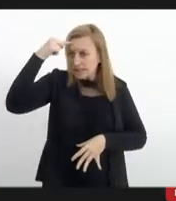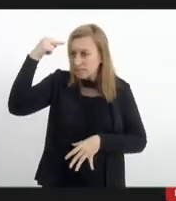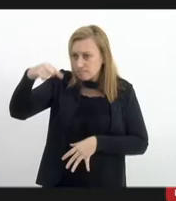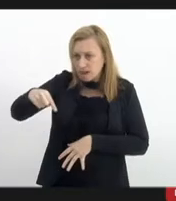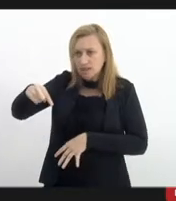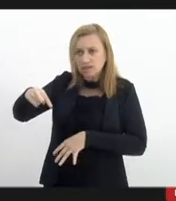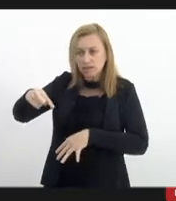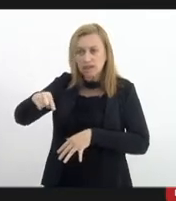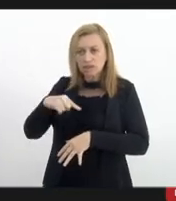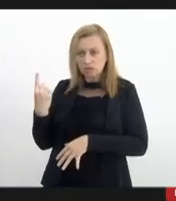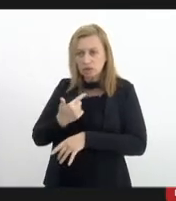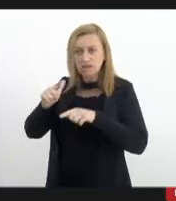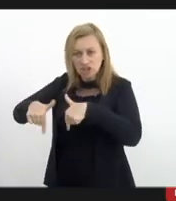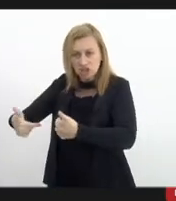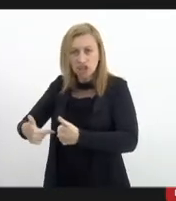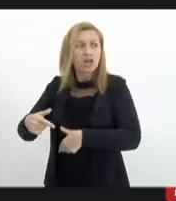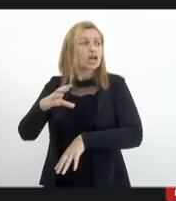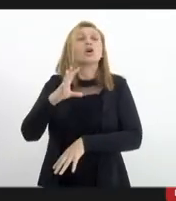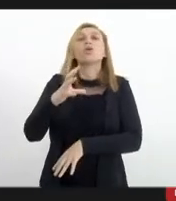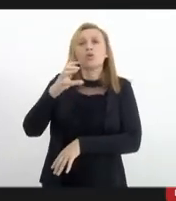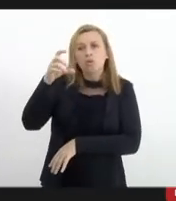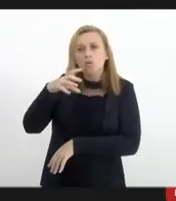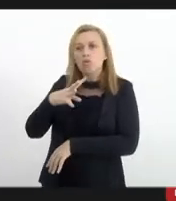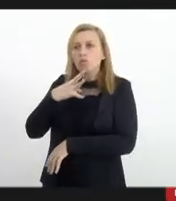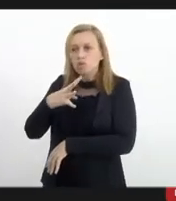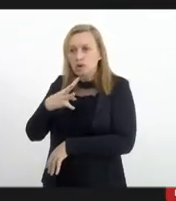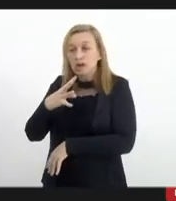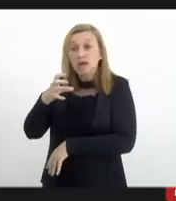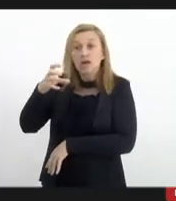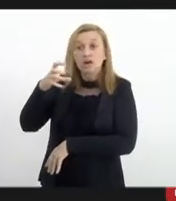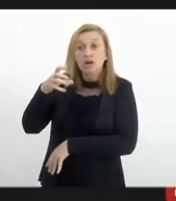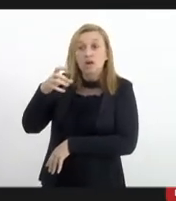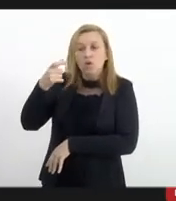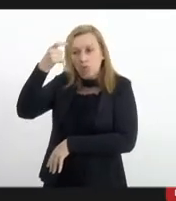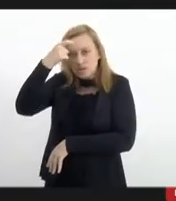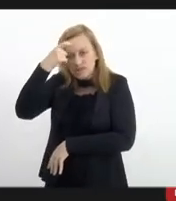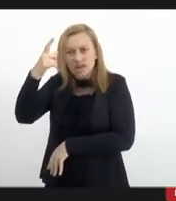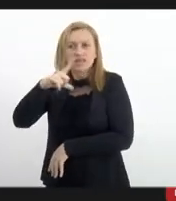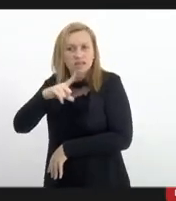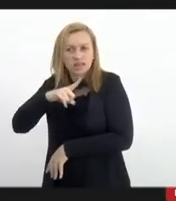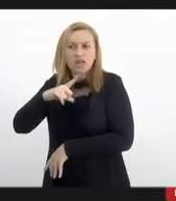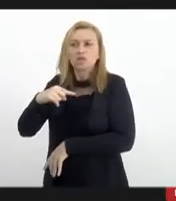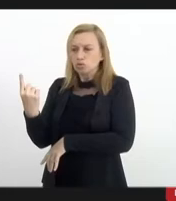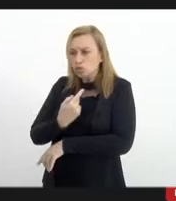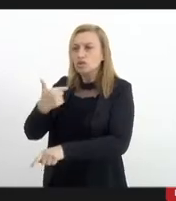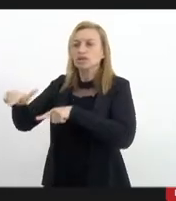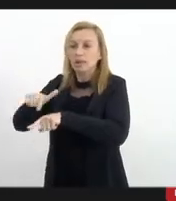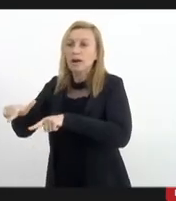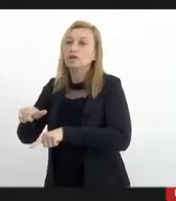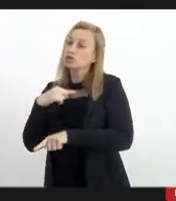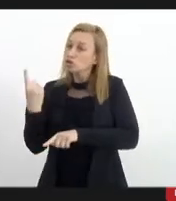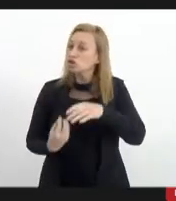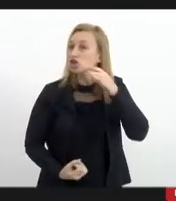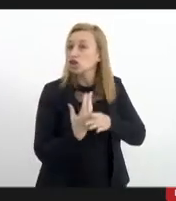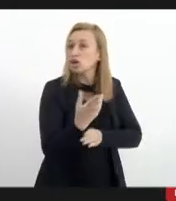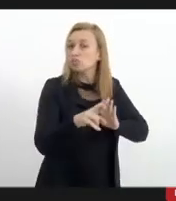ordens, eles têm ciência da operação que está acontecendo. Então, assim, a gente criou, na verdade, um protocolo